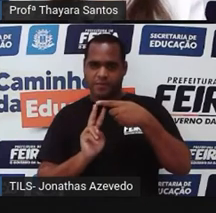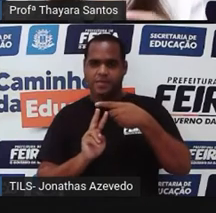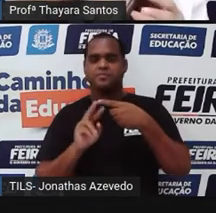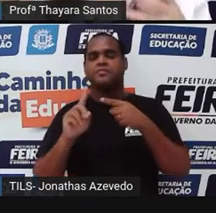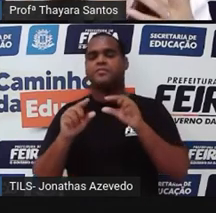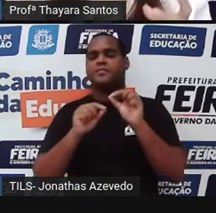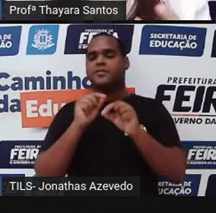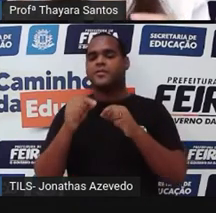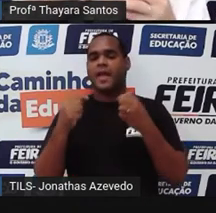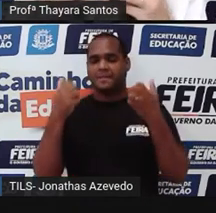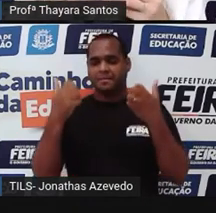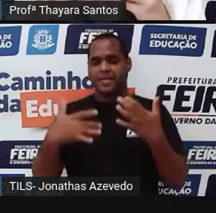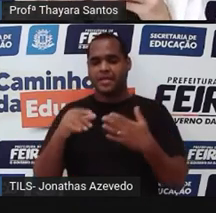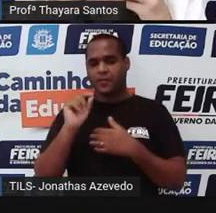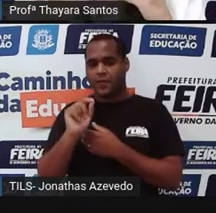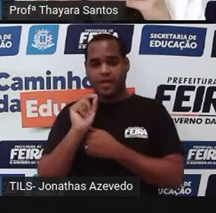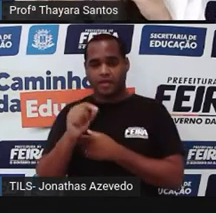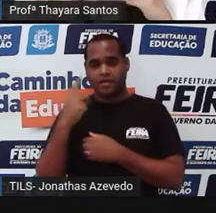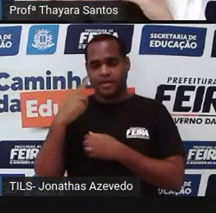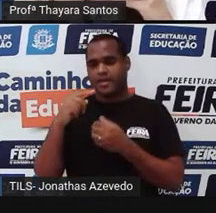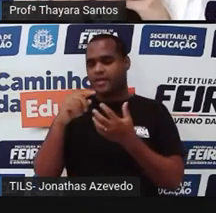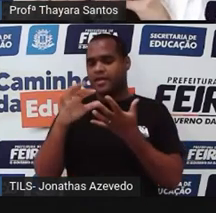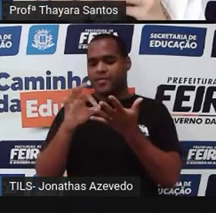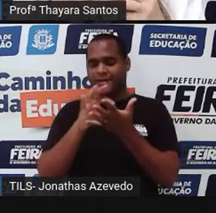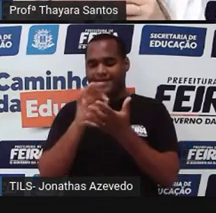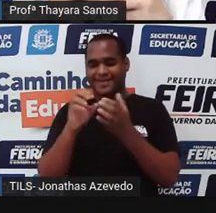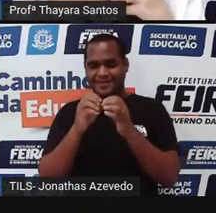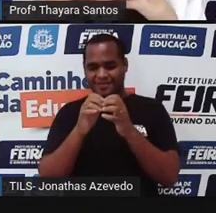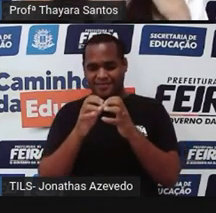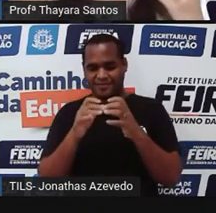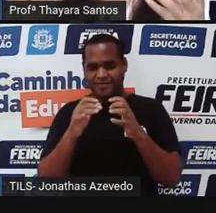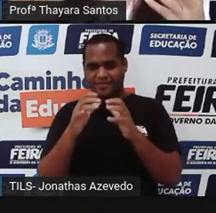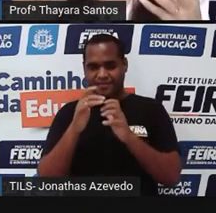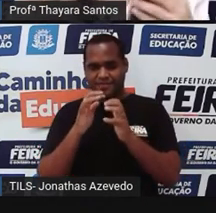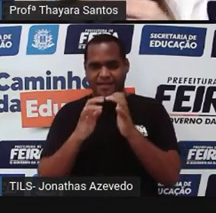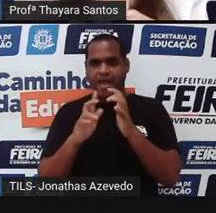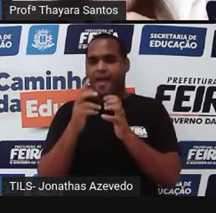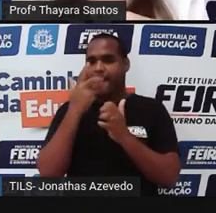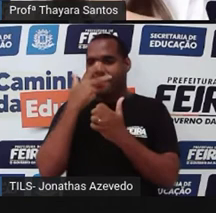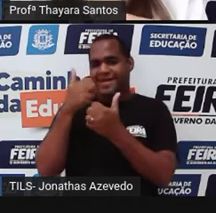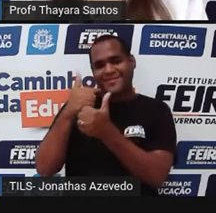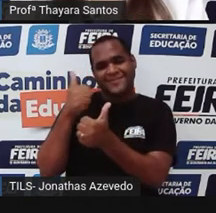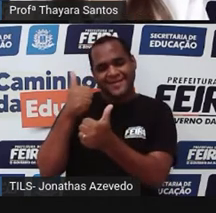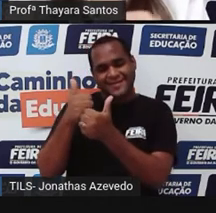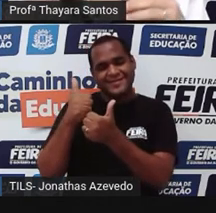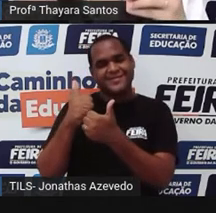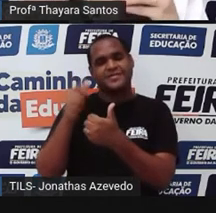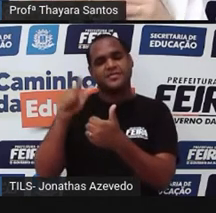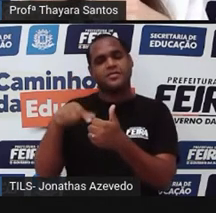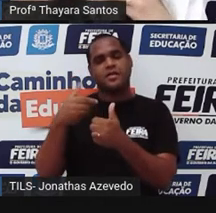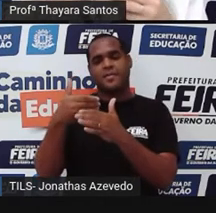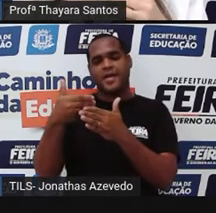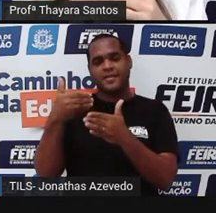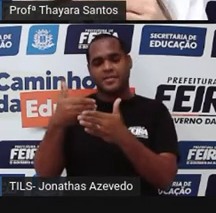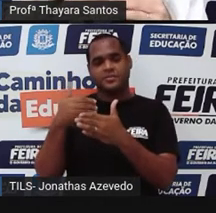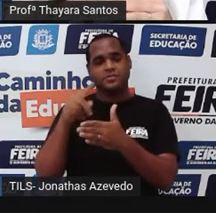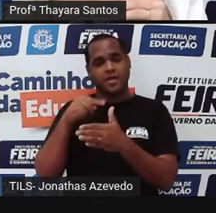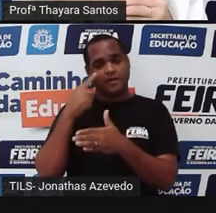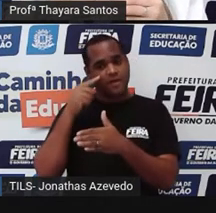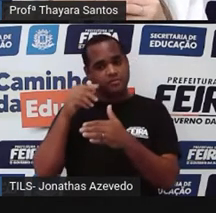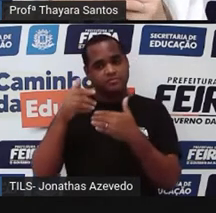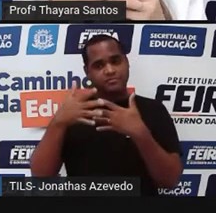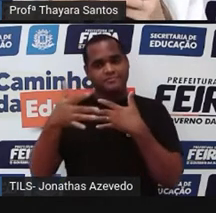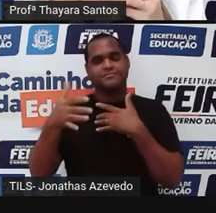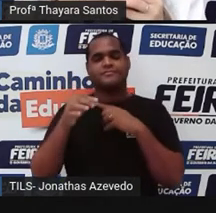quanto as moléculas que formam aquela matéria estão próximas. Então, a gente vai ver aí mais